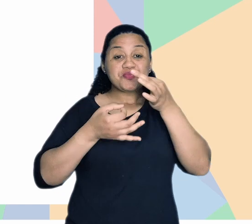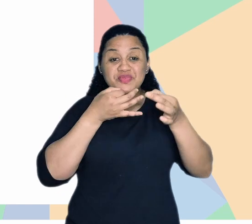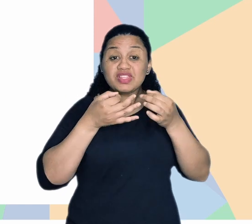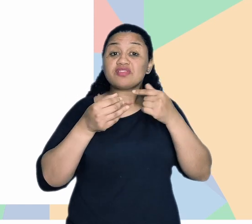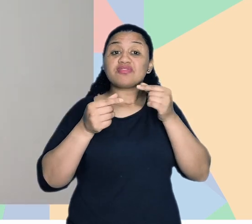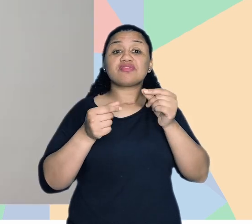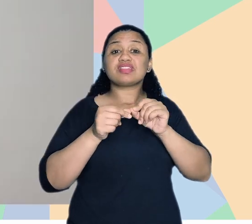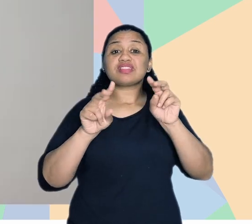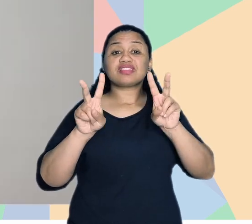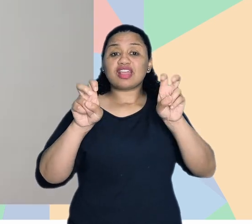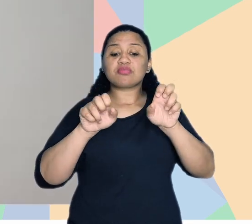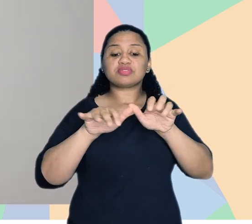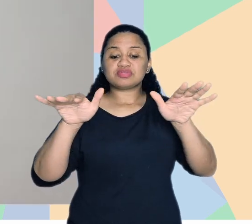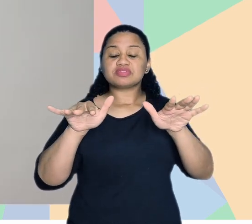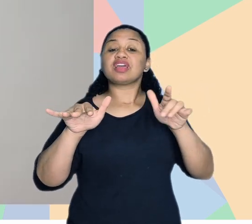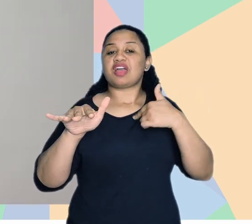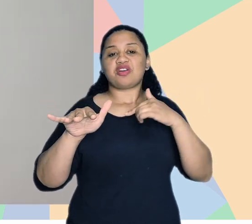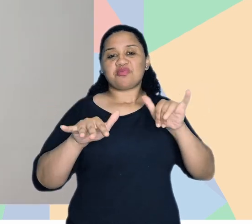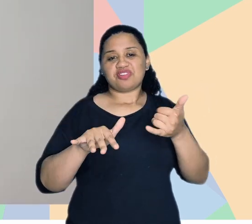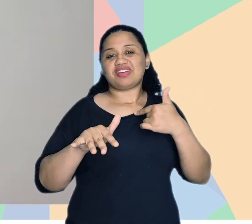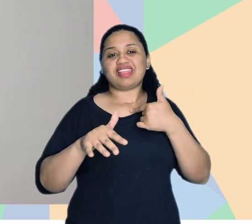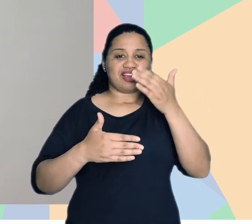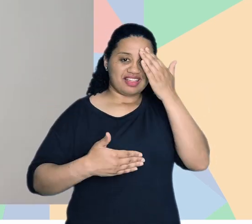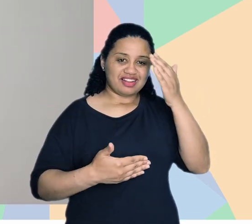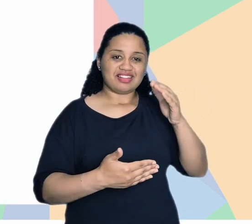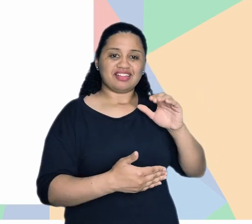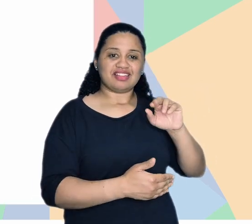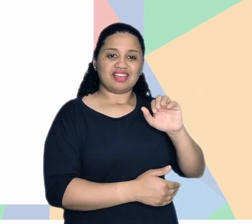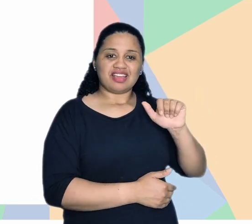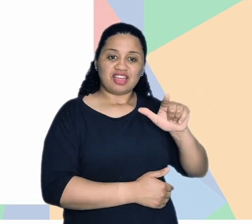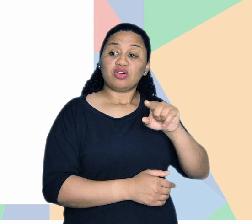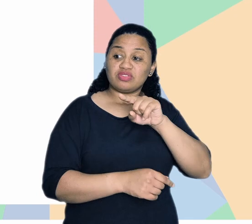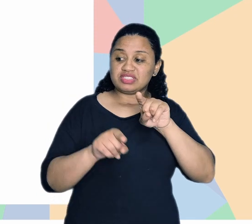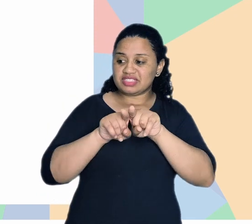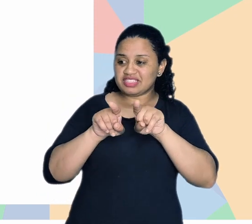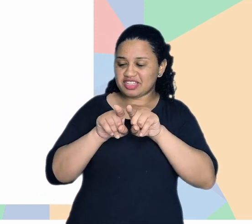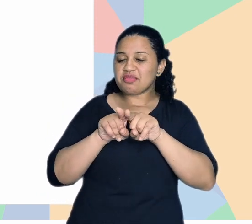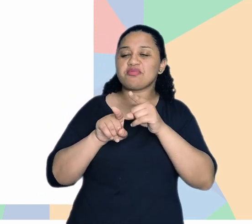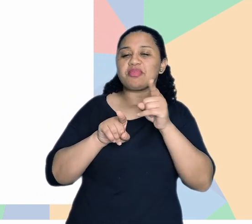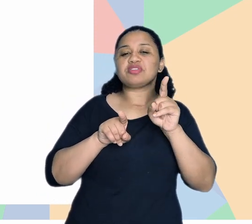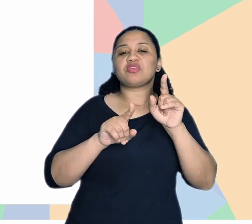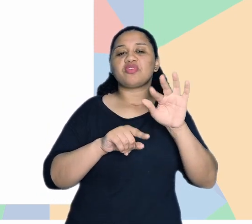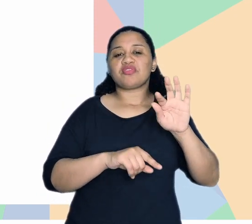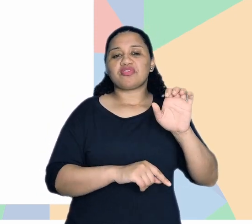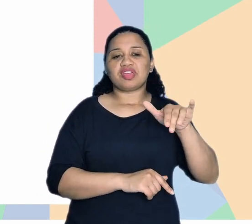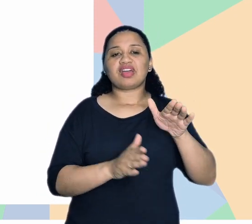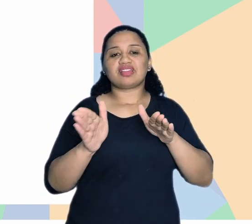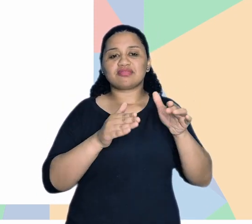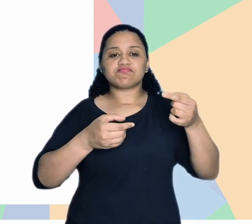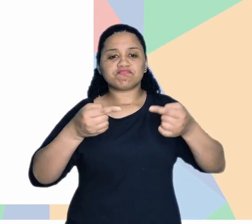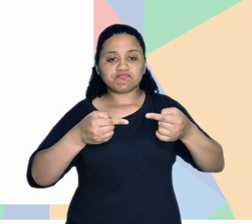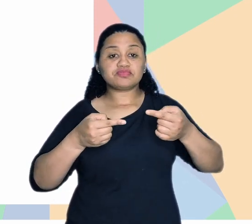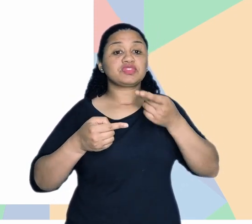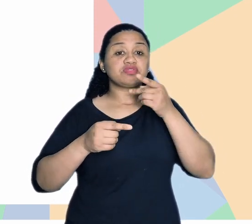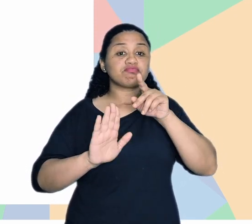né, e vamos fazer esse assunto ir para frente. Eu, da minha parte, Luísa, vou aproveitar para me despedir, agradecer a Carol, agradecer você aí por mais um o FECAM Acessível